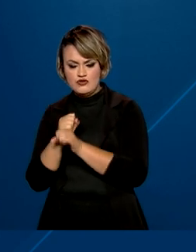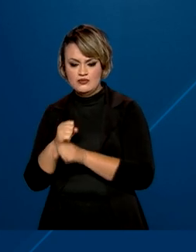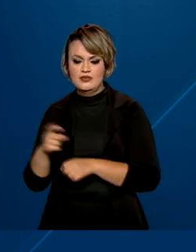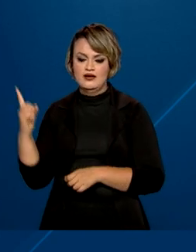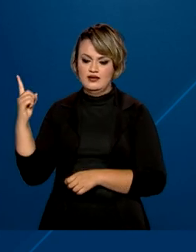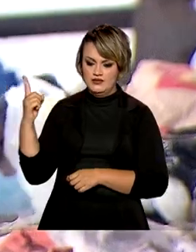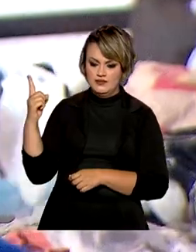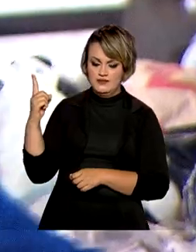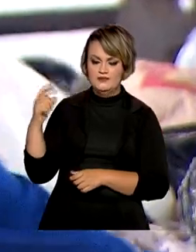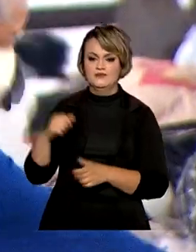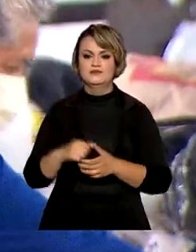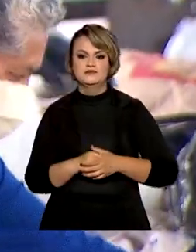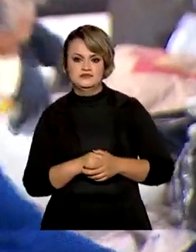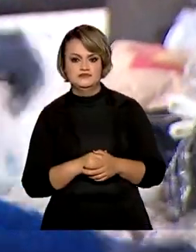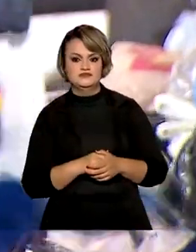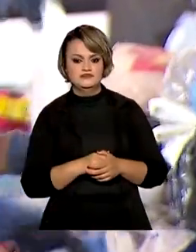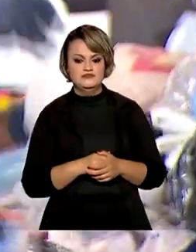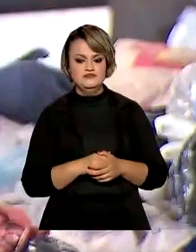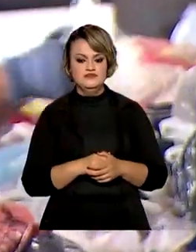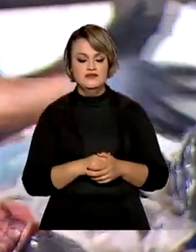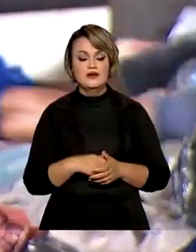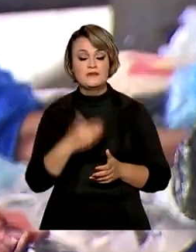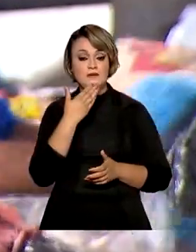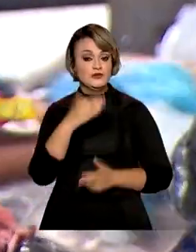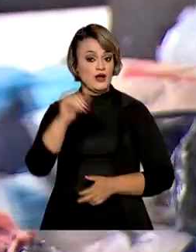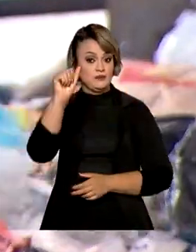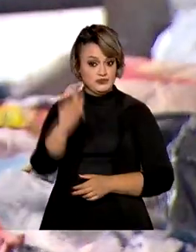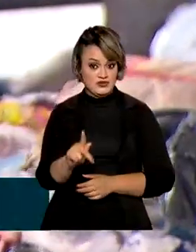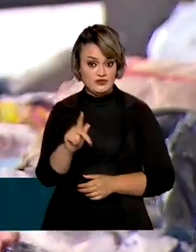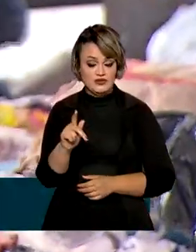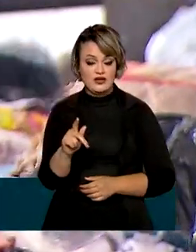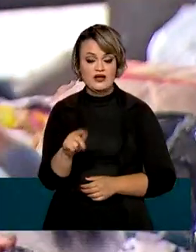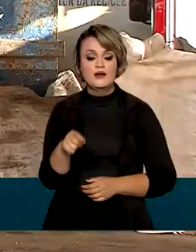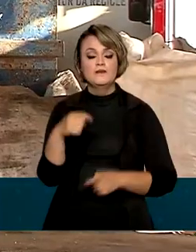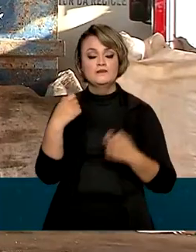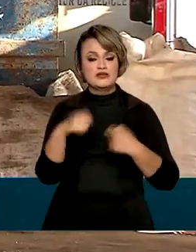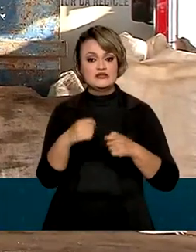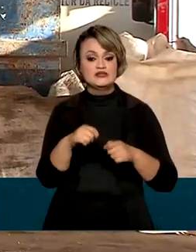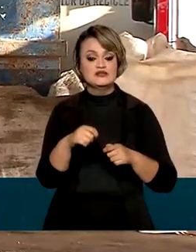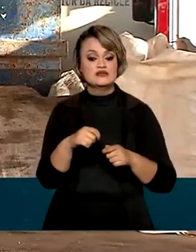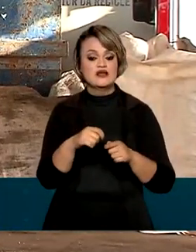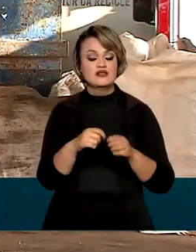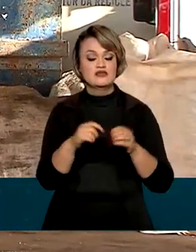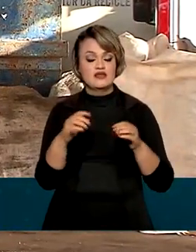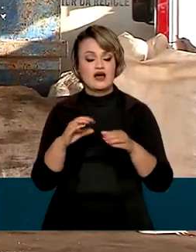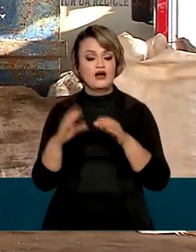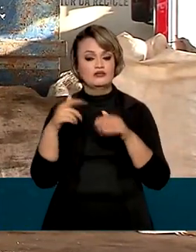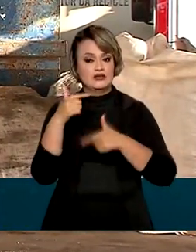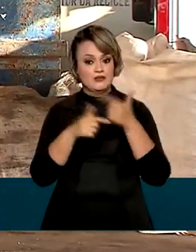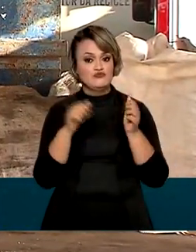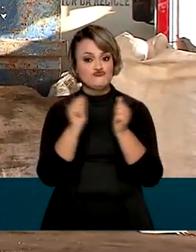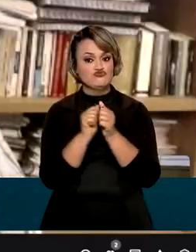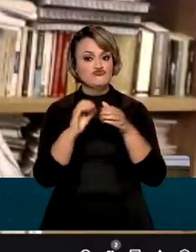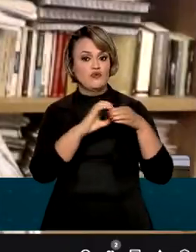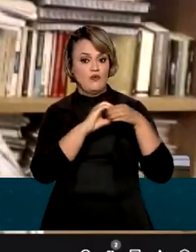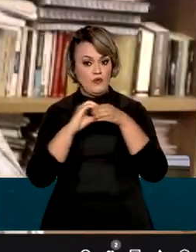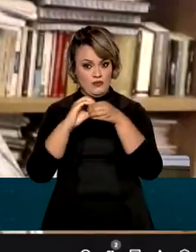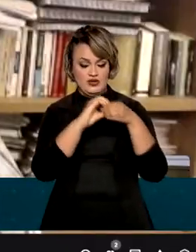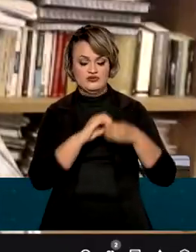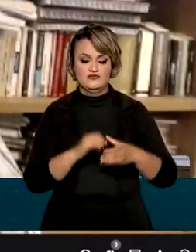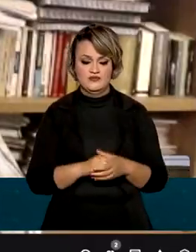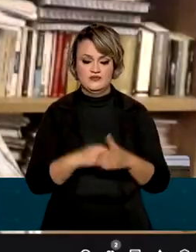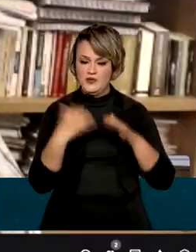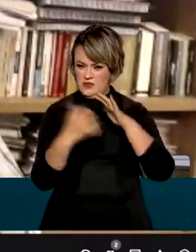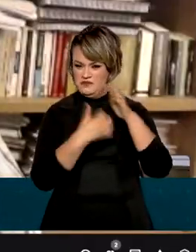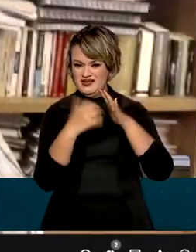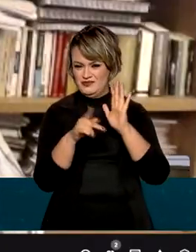86. Para entrar com pedido de aposentadoria especial, é preciso estar vinculado a uma cooperativa. A ideia é